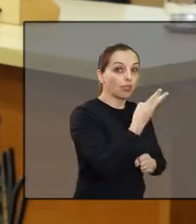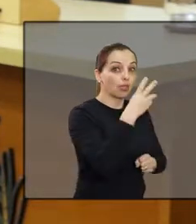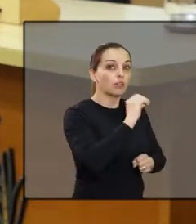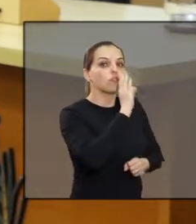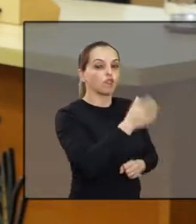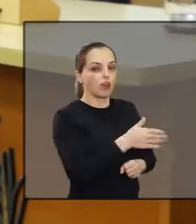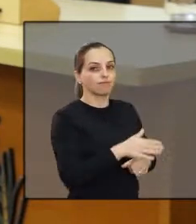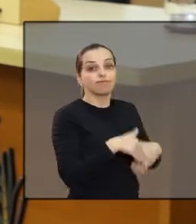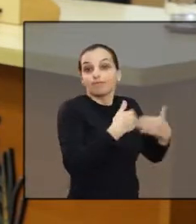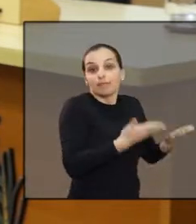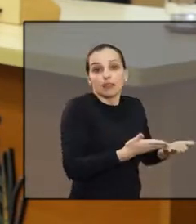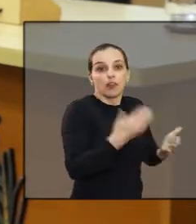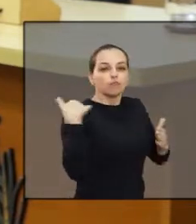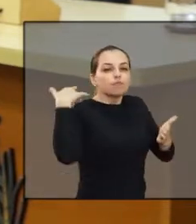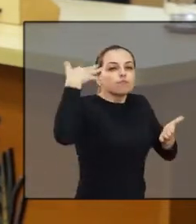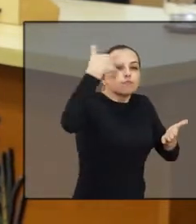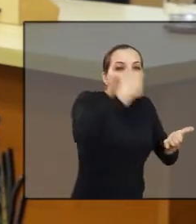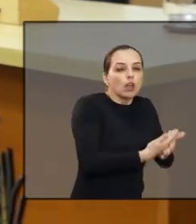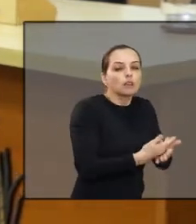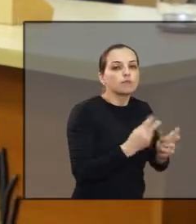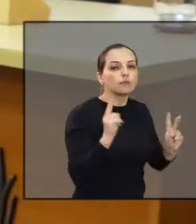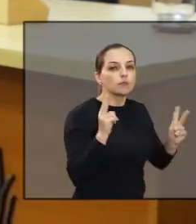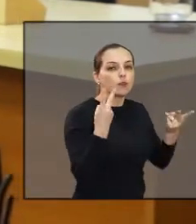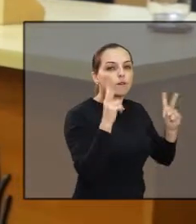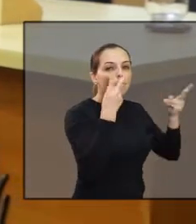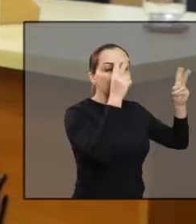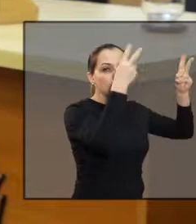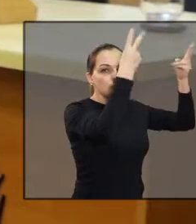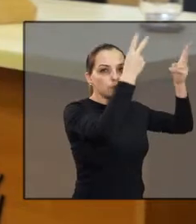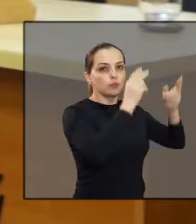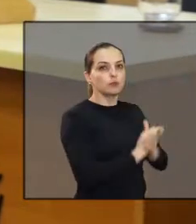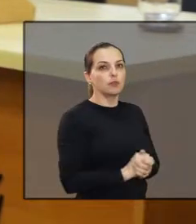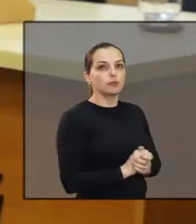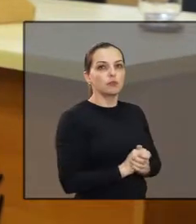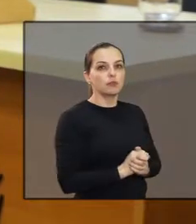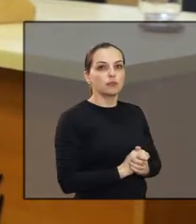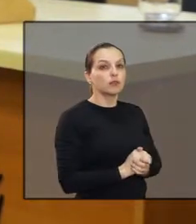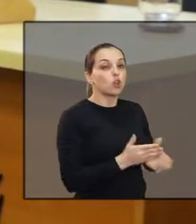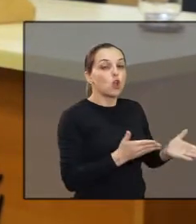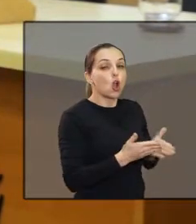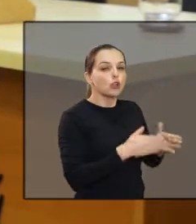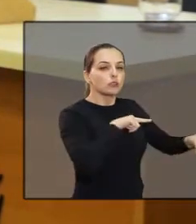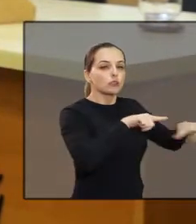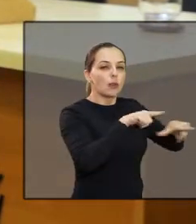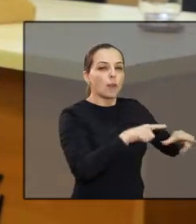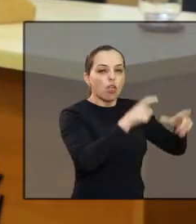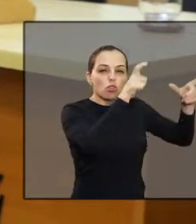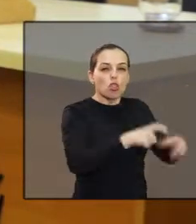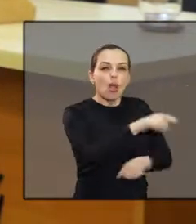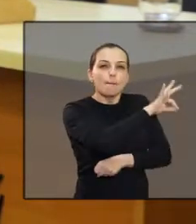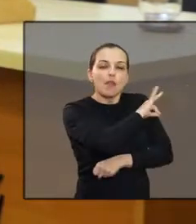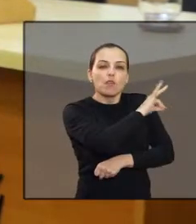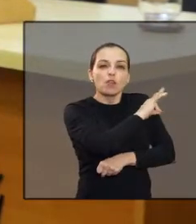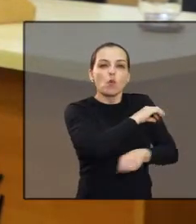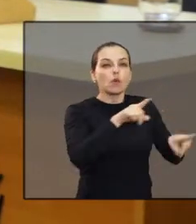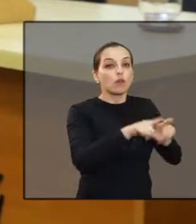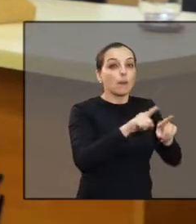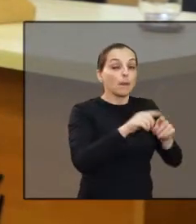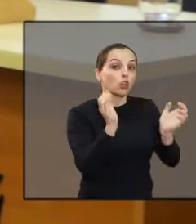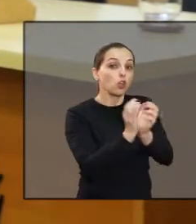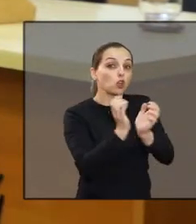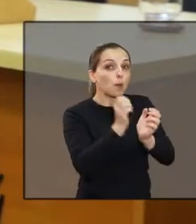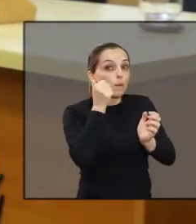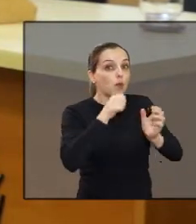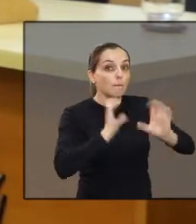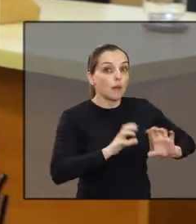vencedora. E hoje, atuando na prefeitura também, com a diretora do SESI, que é o basquete feminino, ela vem